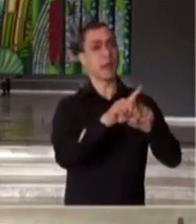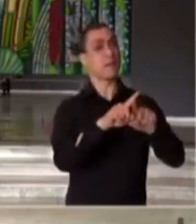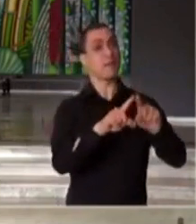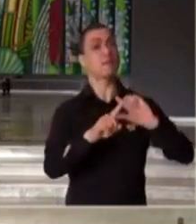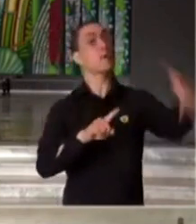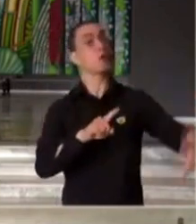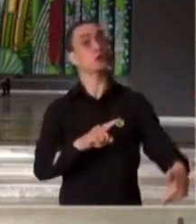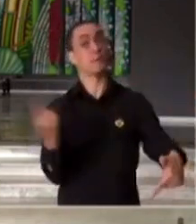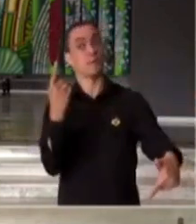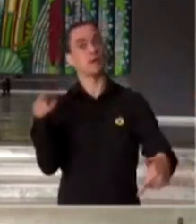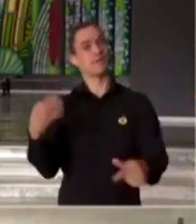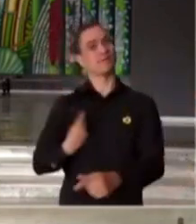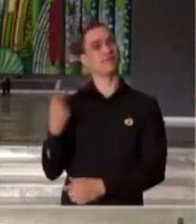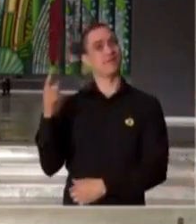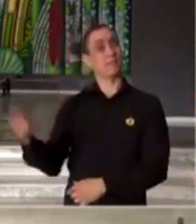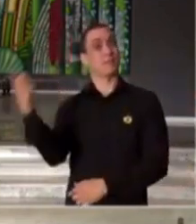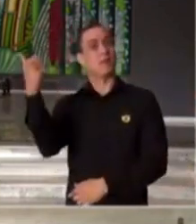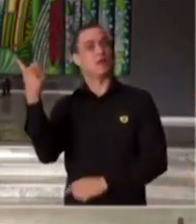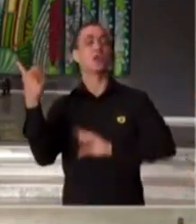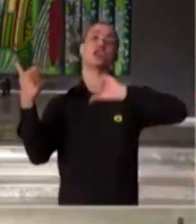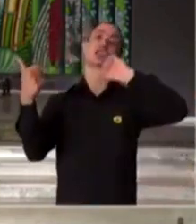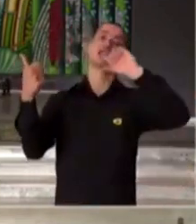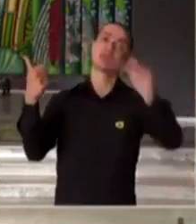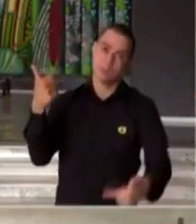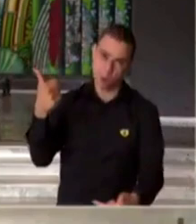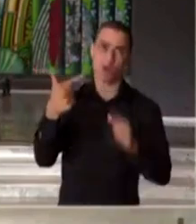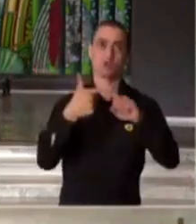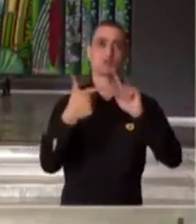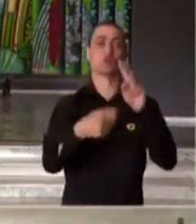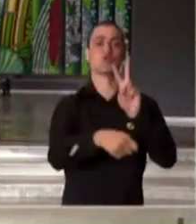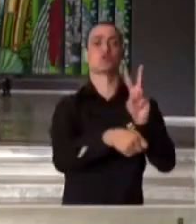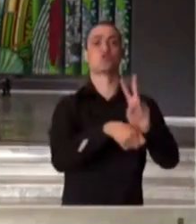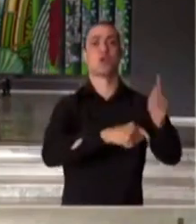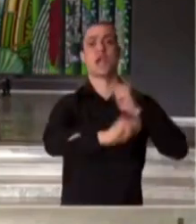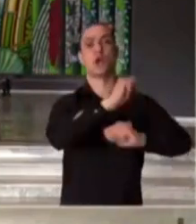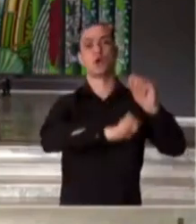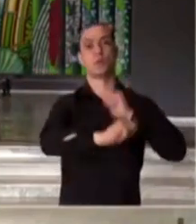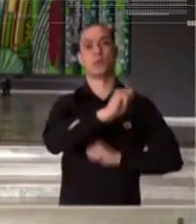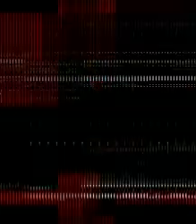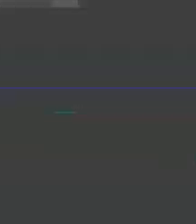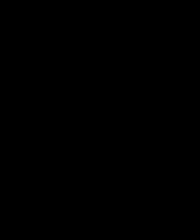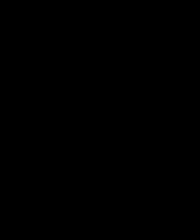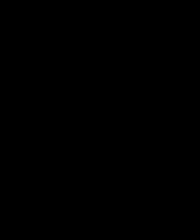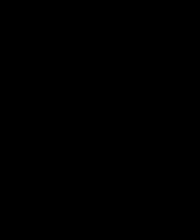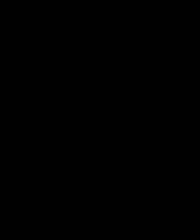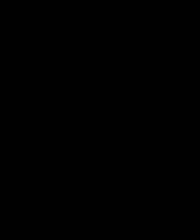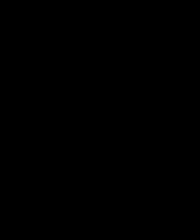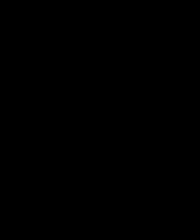Antes, temos que proteger a vida e depois a proteção à economia.